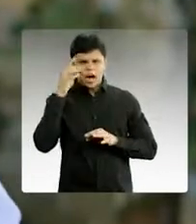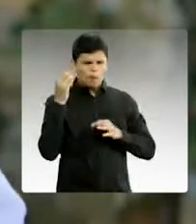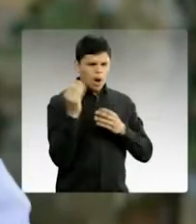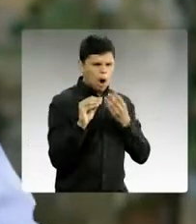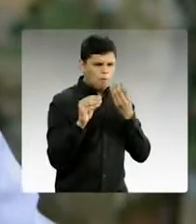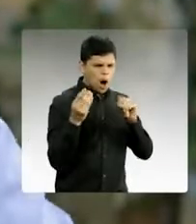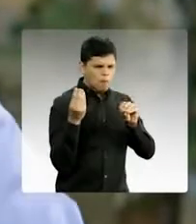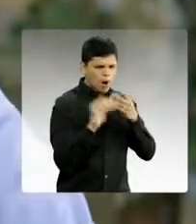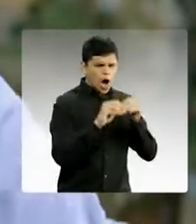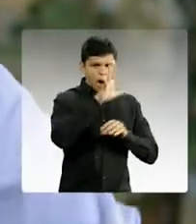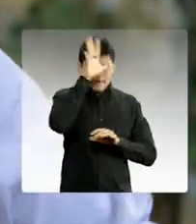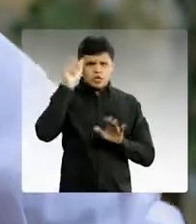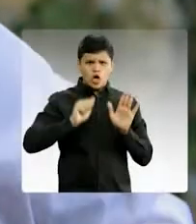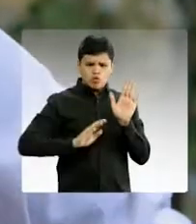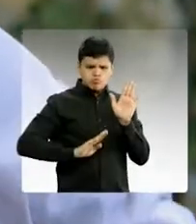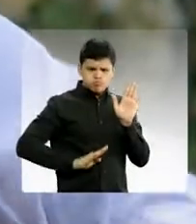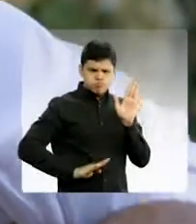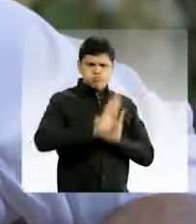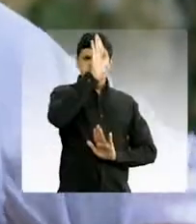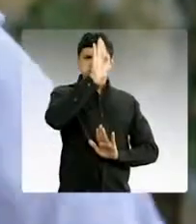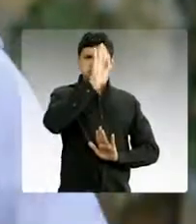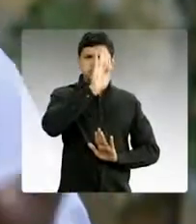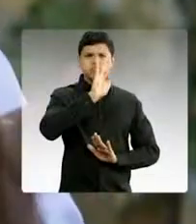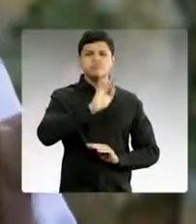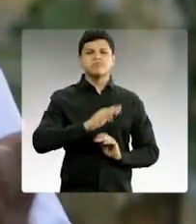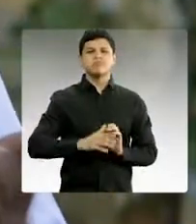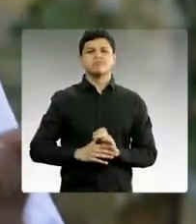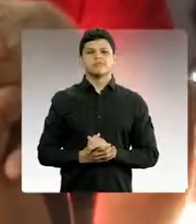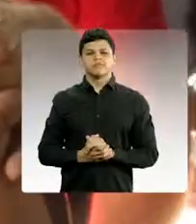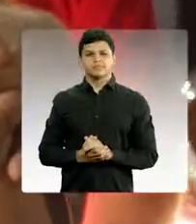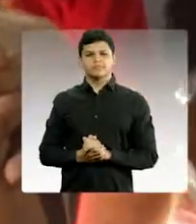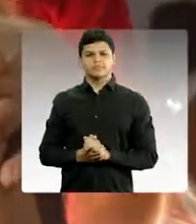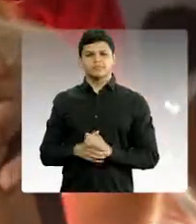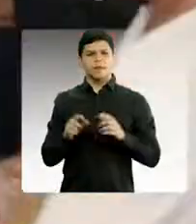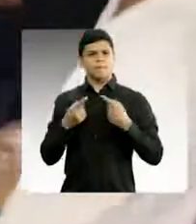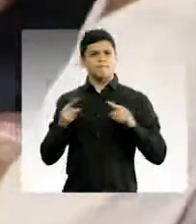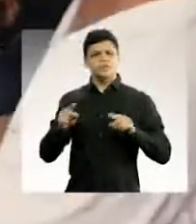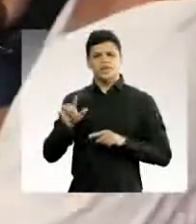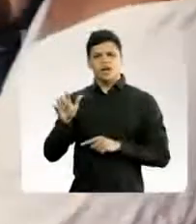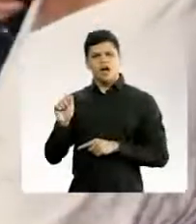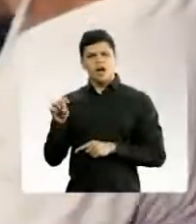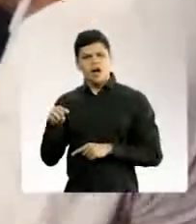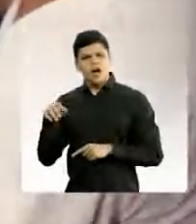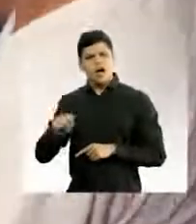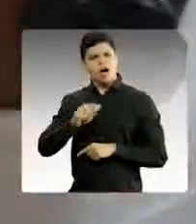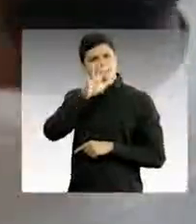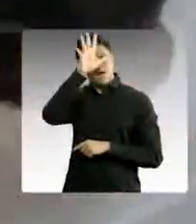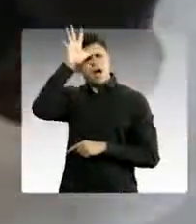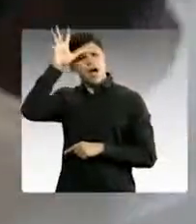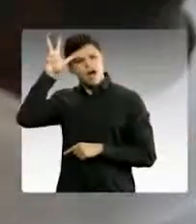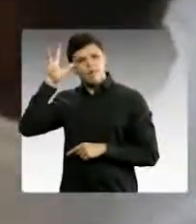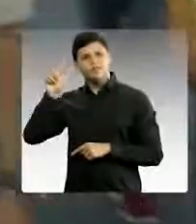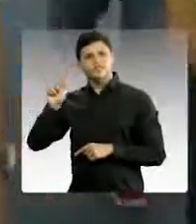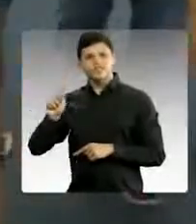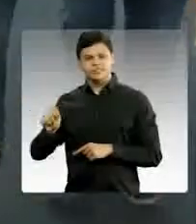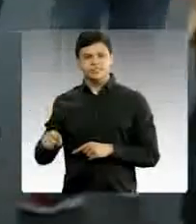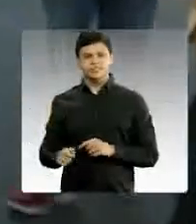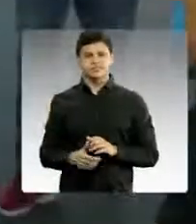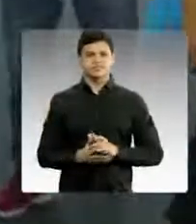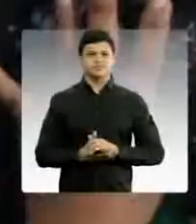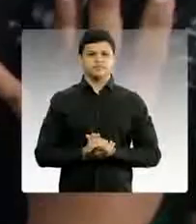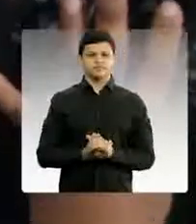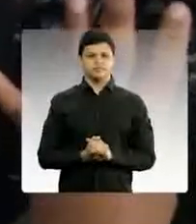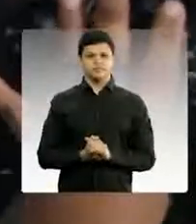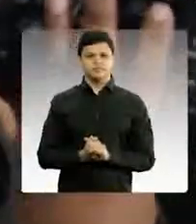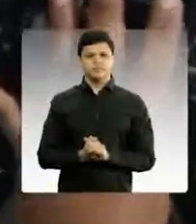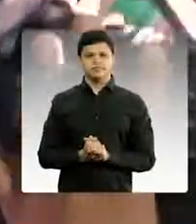semear as ideias que vão recolocar o Amazonas no rumo do crescimento. Ama, ama, ama